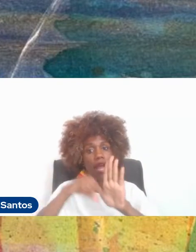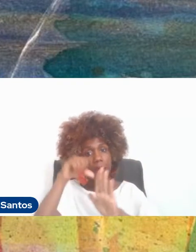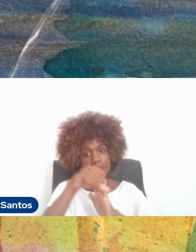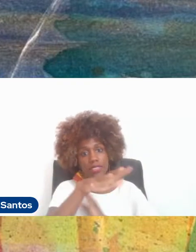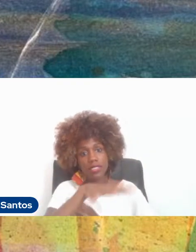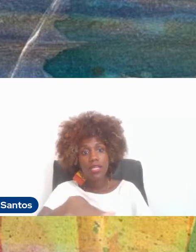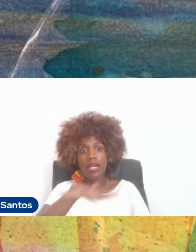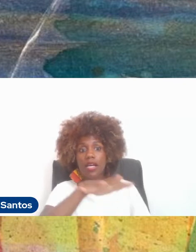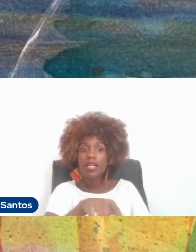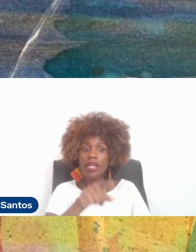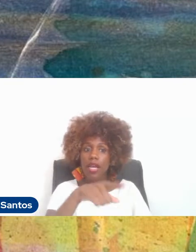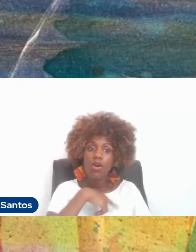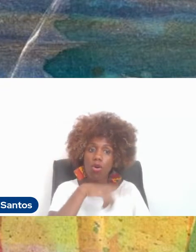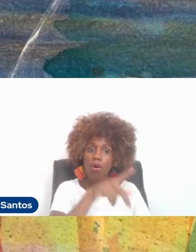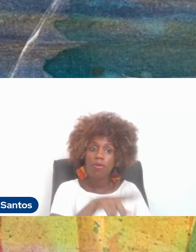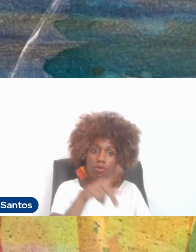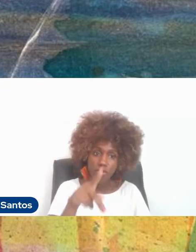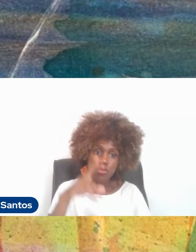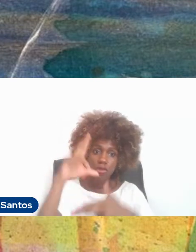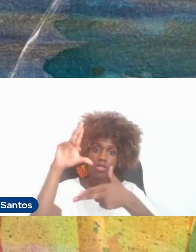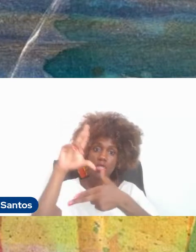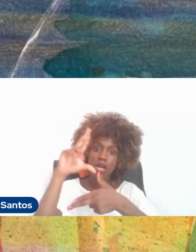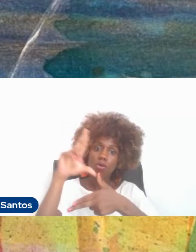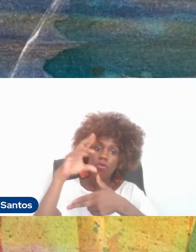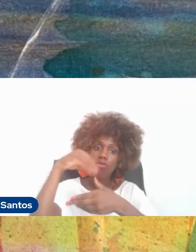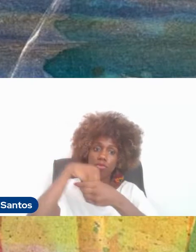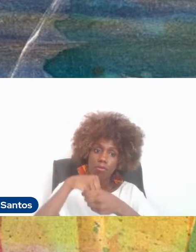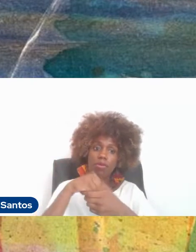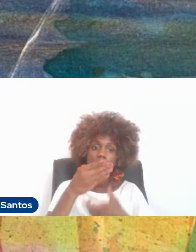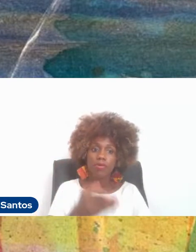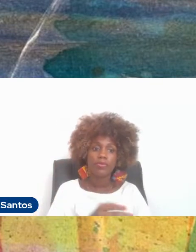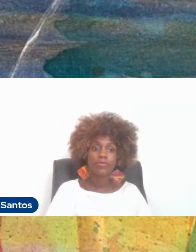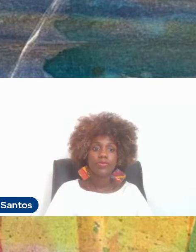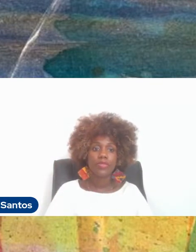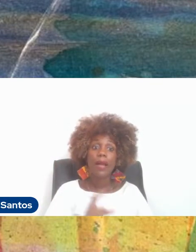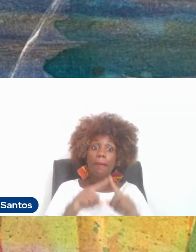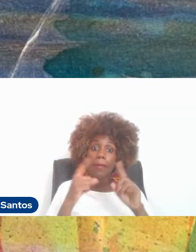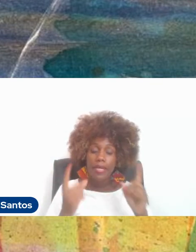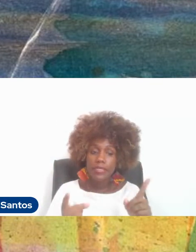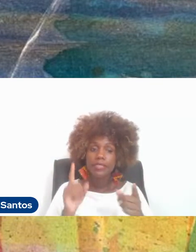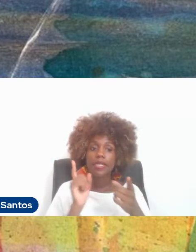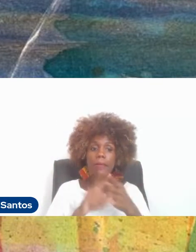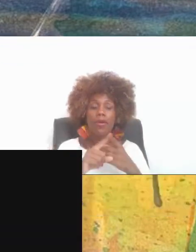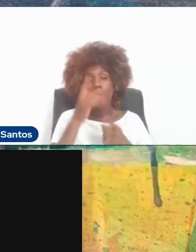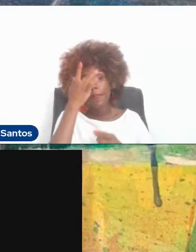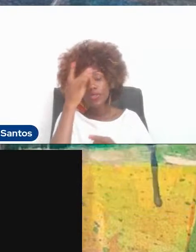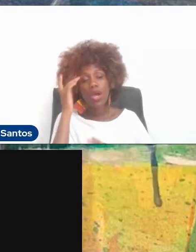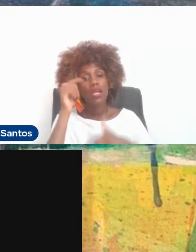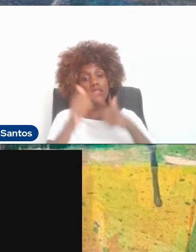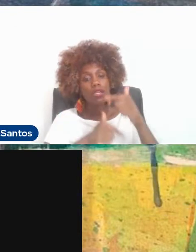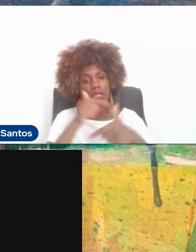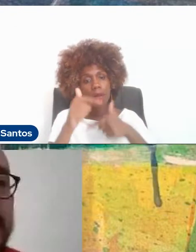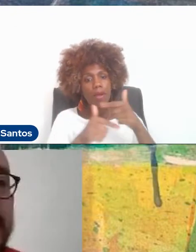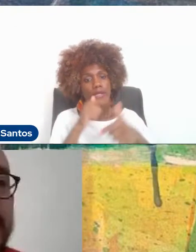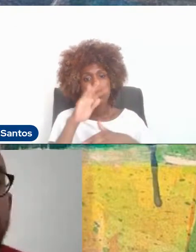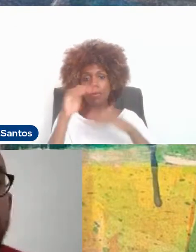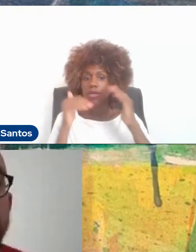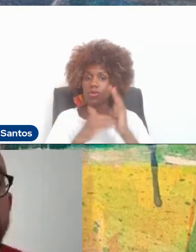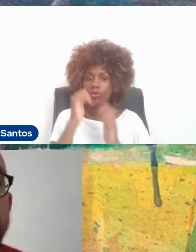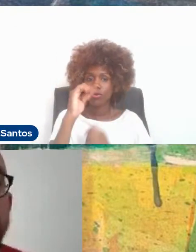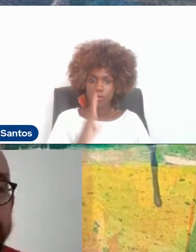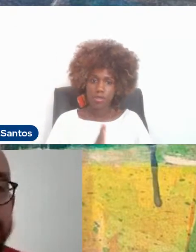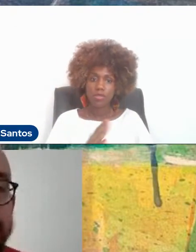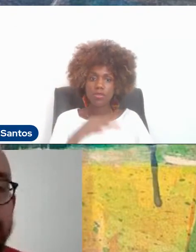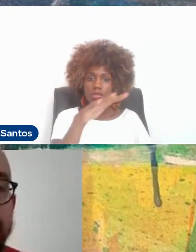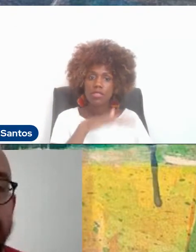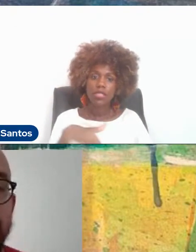CAPES e é um professor da nossa Universidade Federal da Bahia, mas é alguém que está trabalhando para todo o Brasil, na